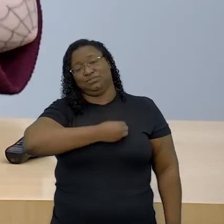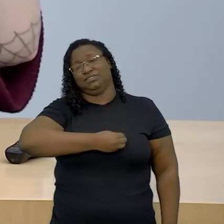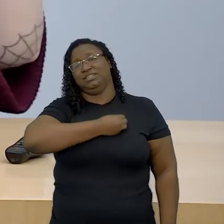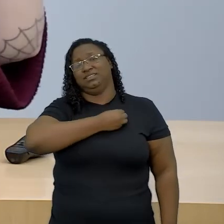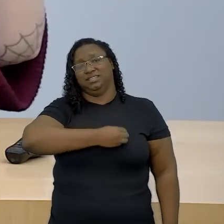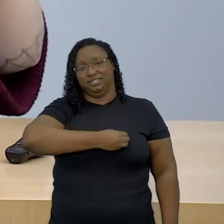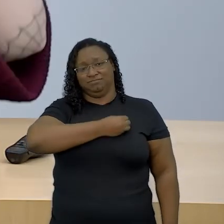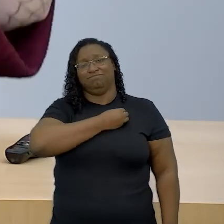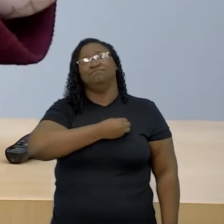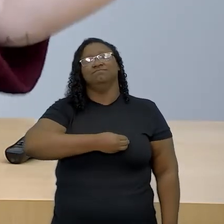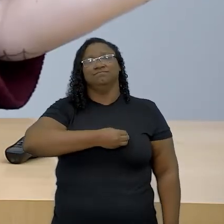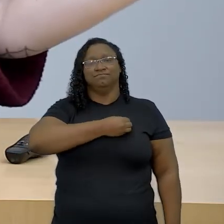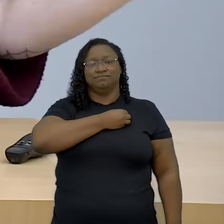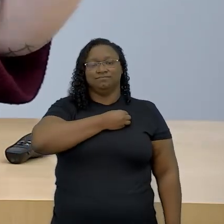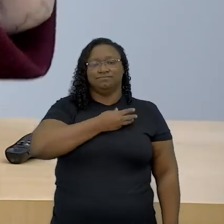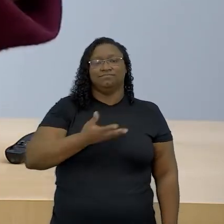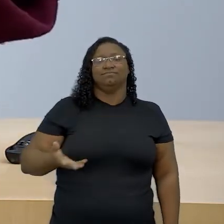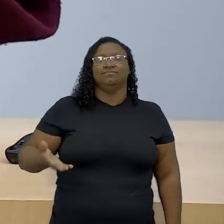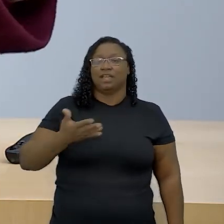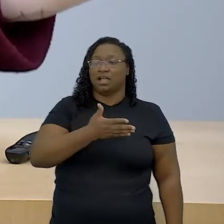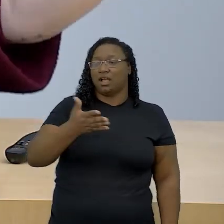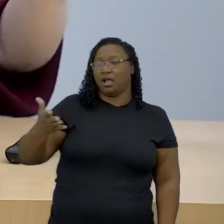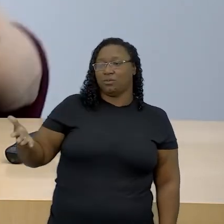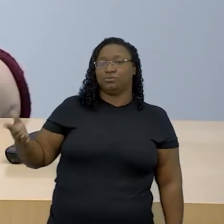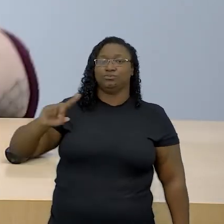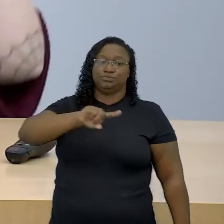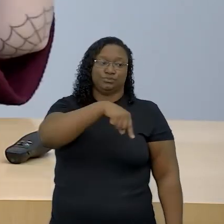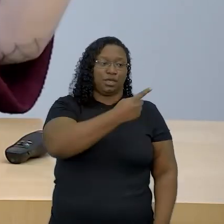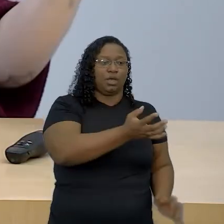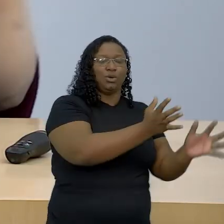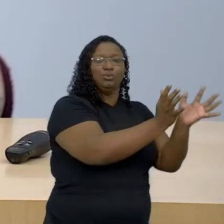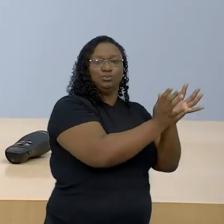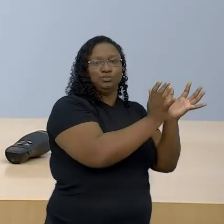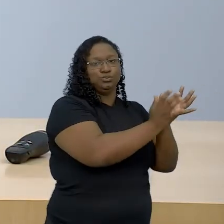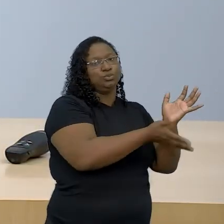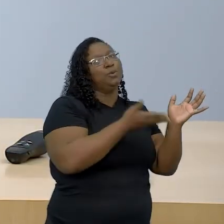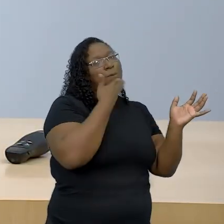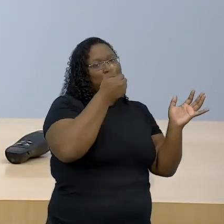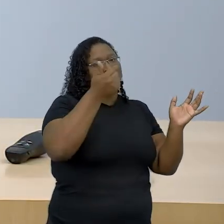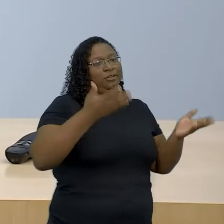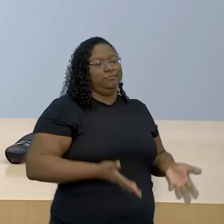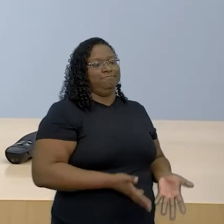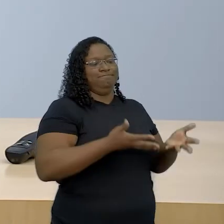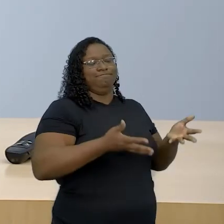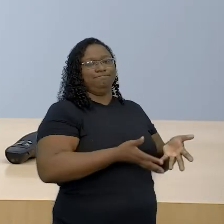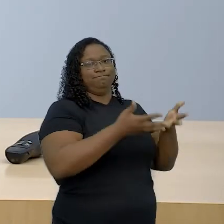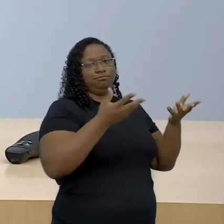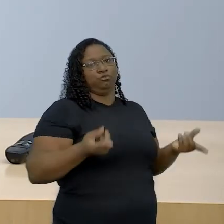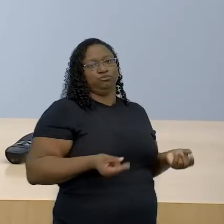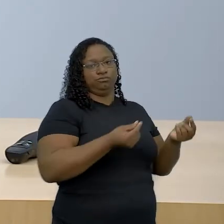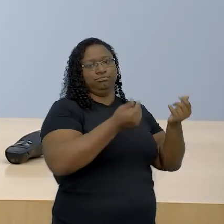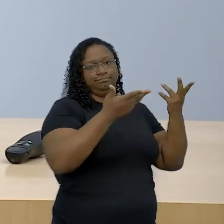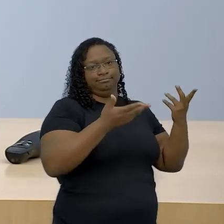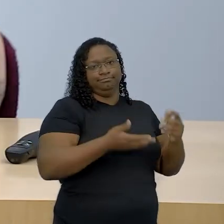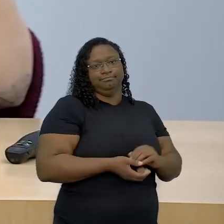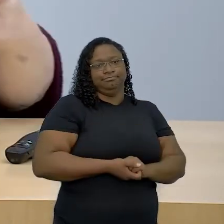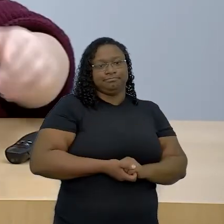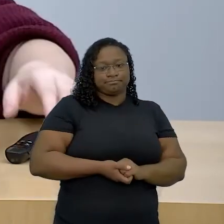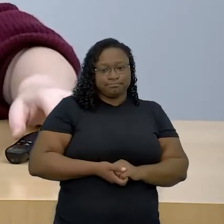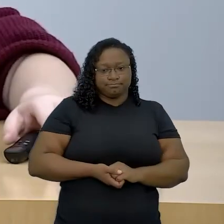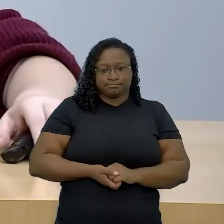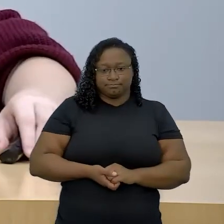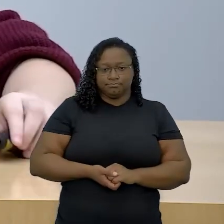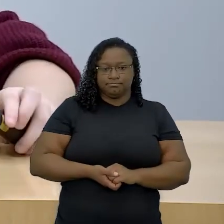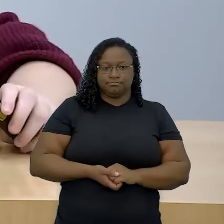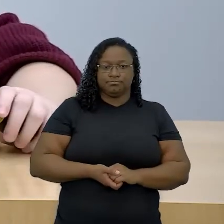de vida ofertadas a outros grupos, a outras populações. Para